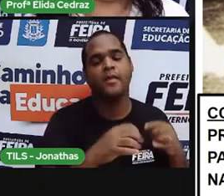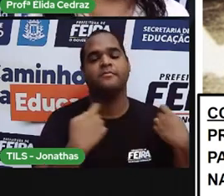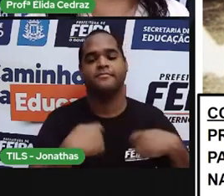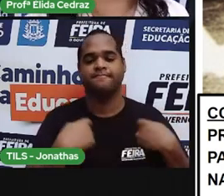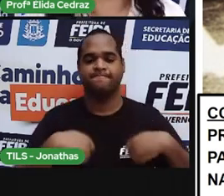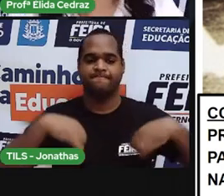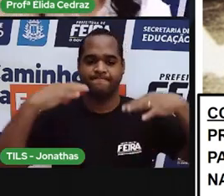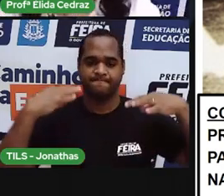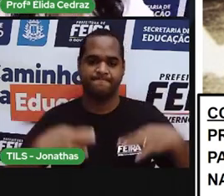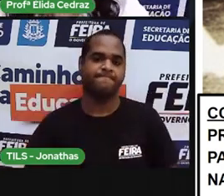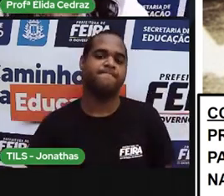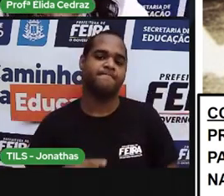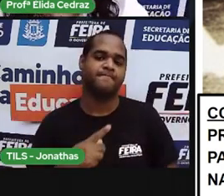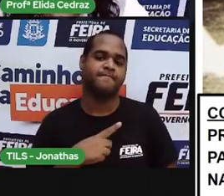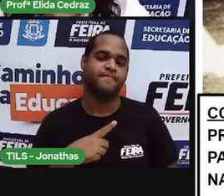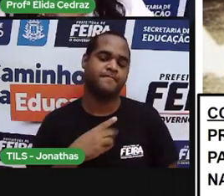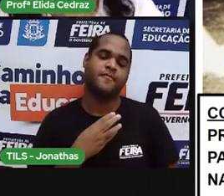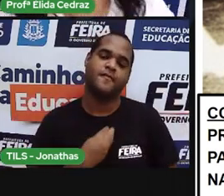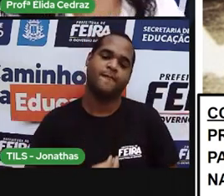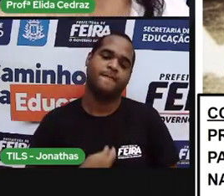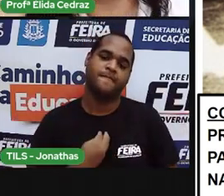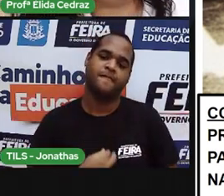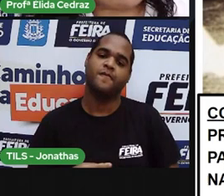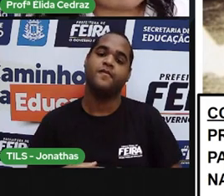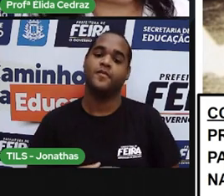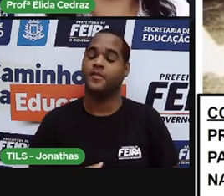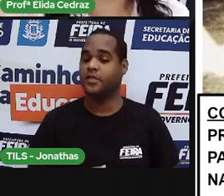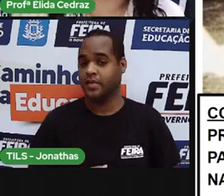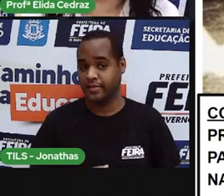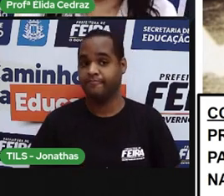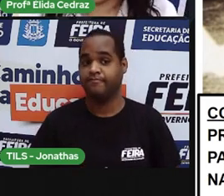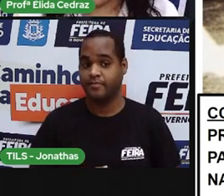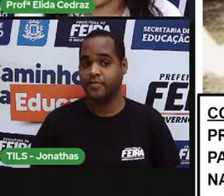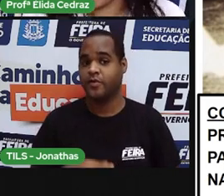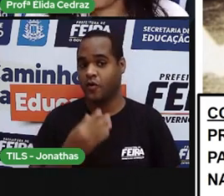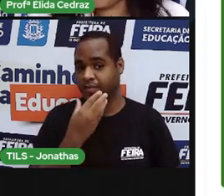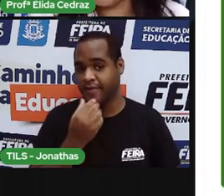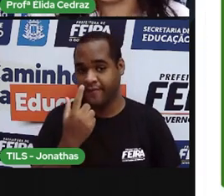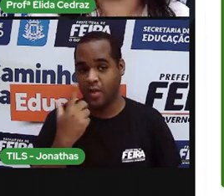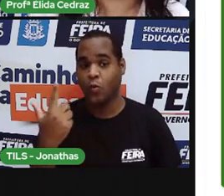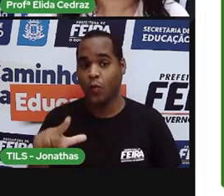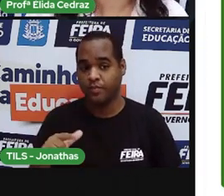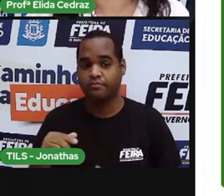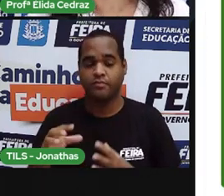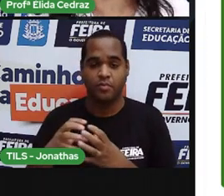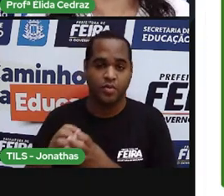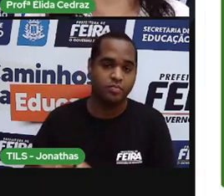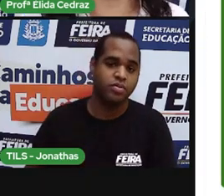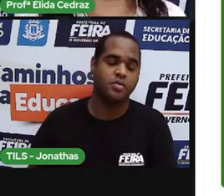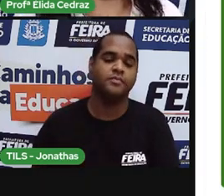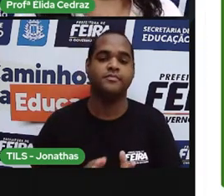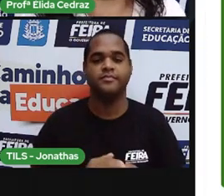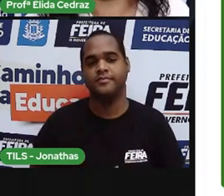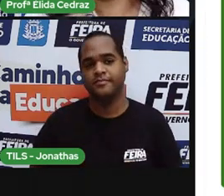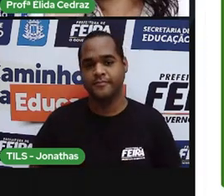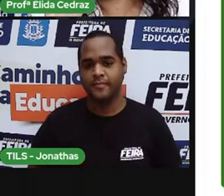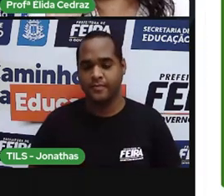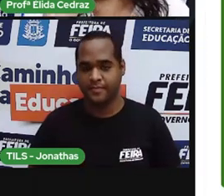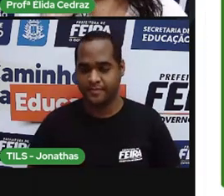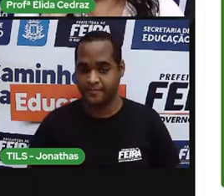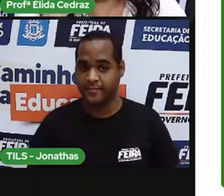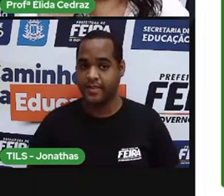lugar certinho, para o jogador lançar a bola novamente. E agora,